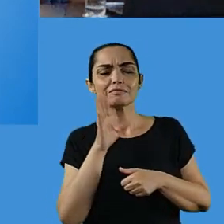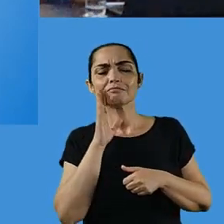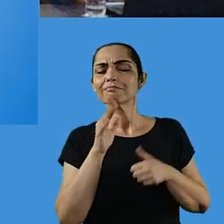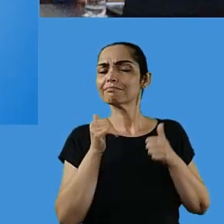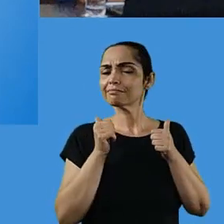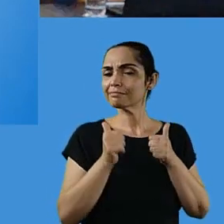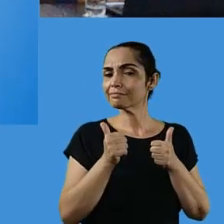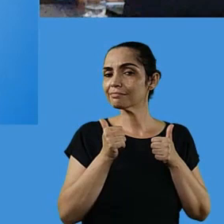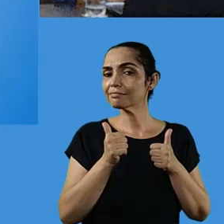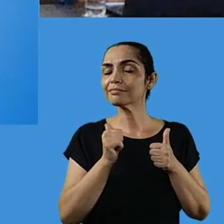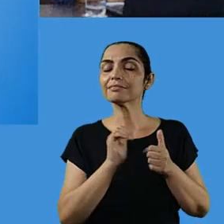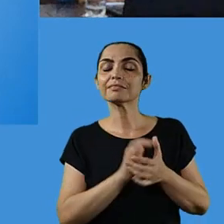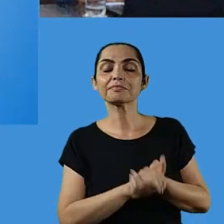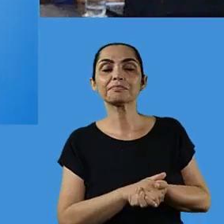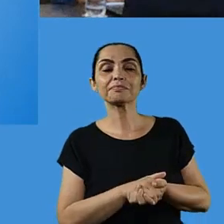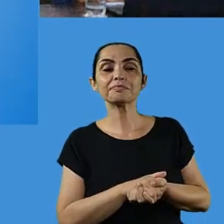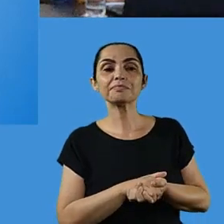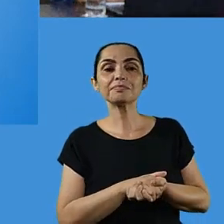nova,